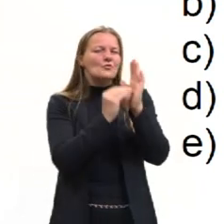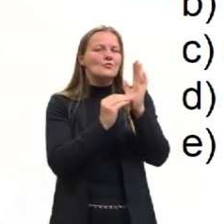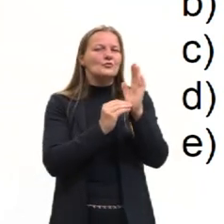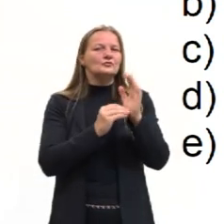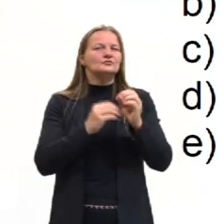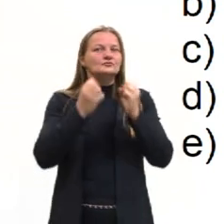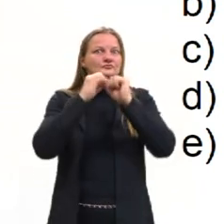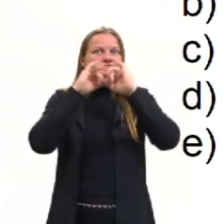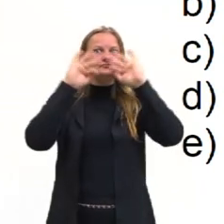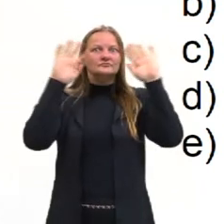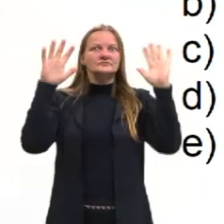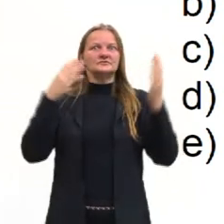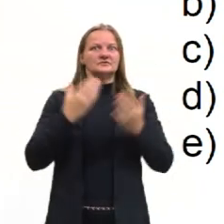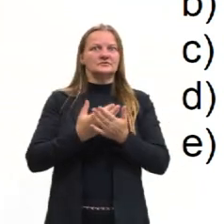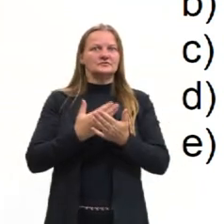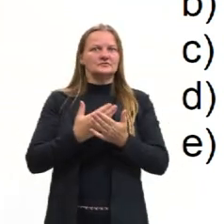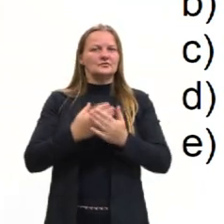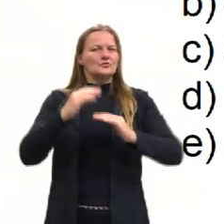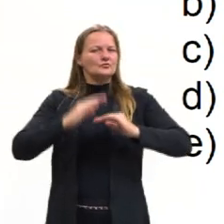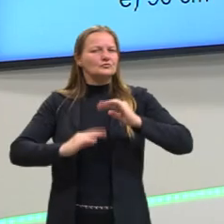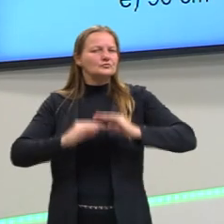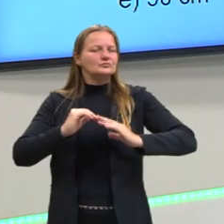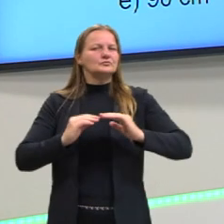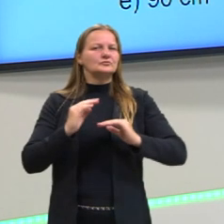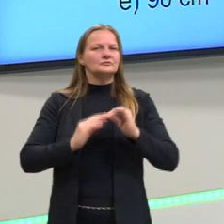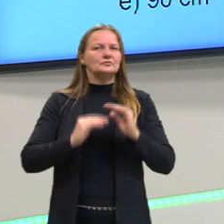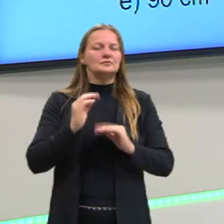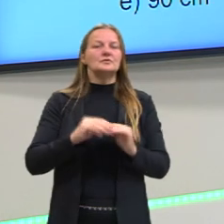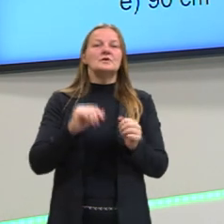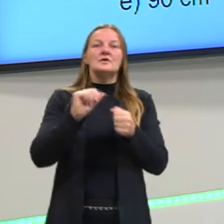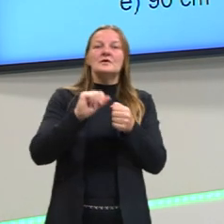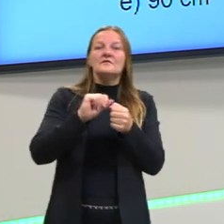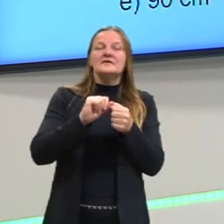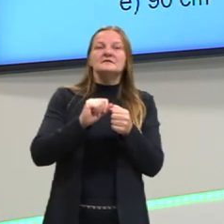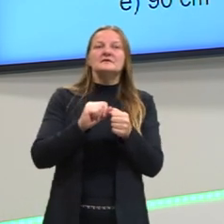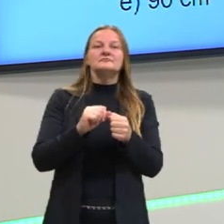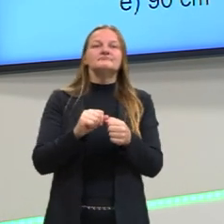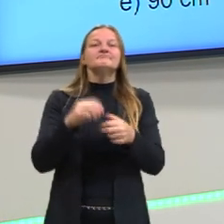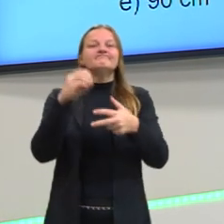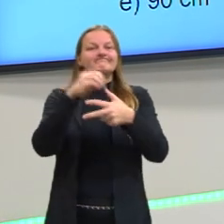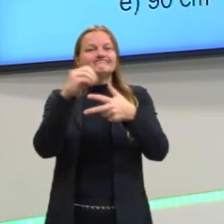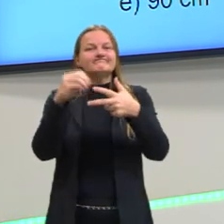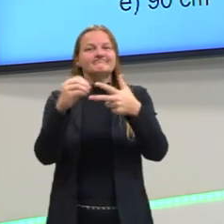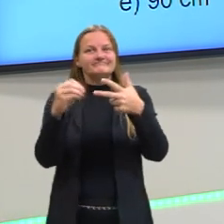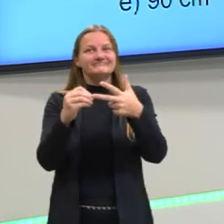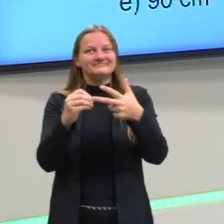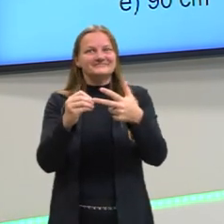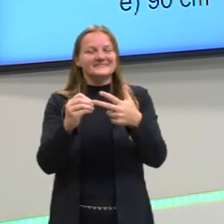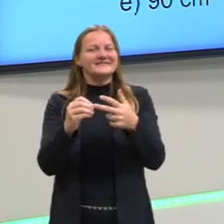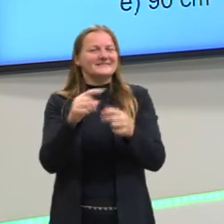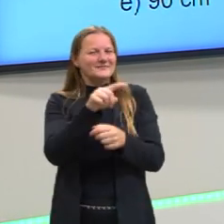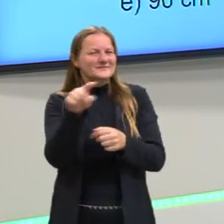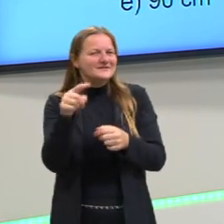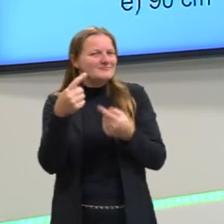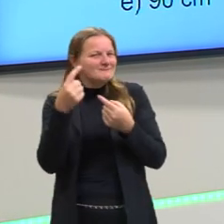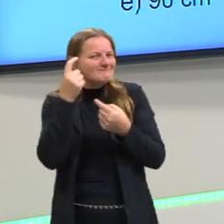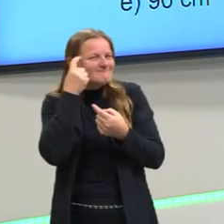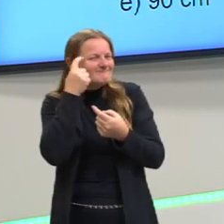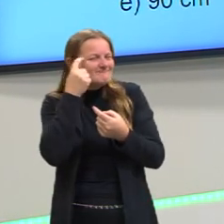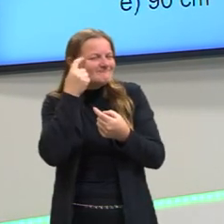entendimento do estudo e a sua aplicação, nós vamos fazer, então, uma questão do Enem, que eu acho que é a forma mais